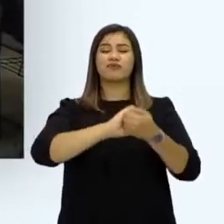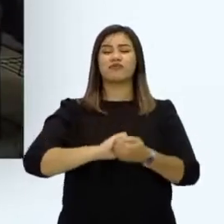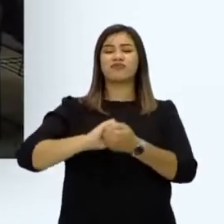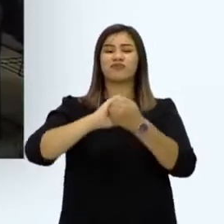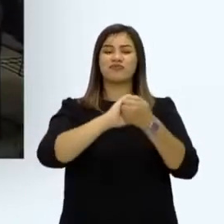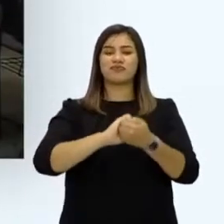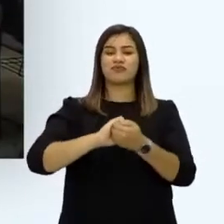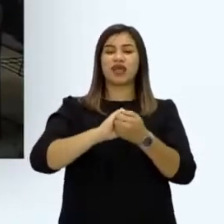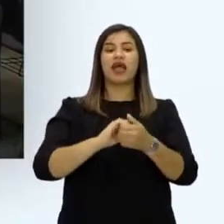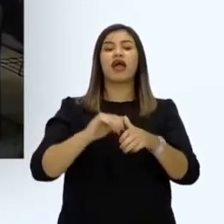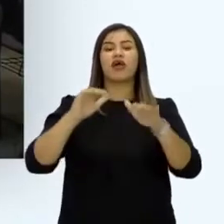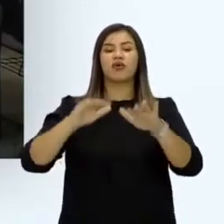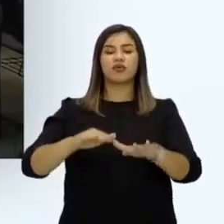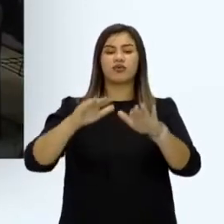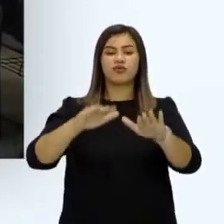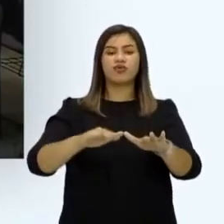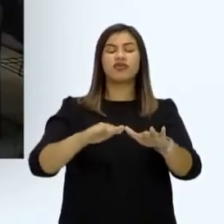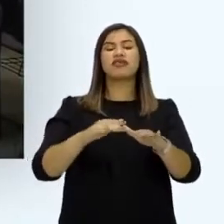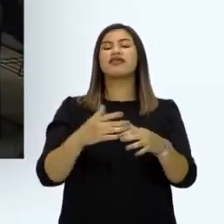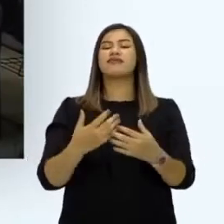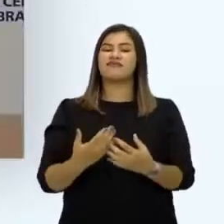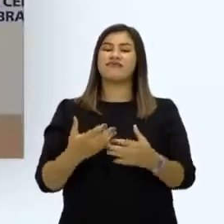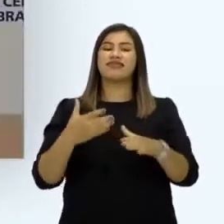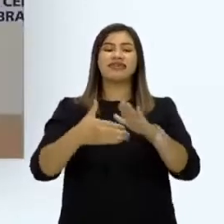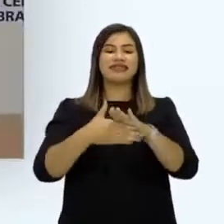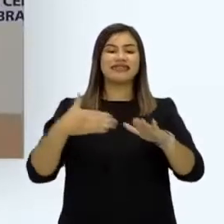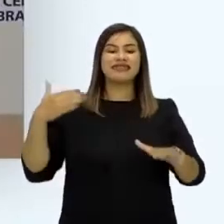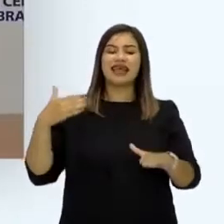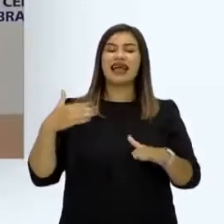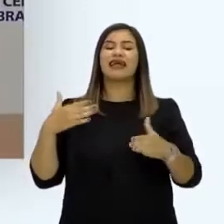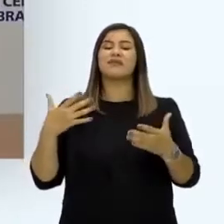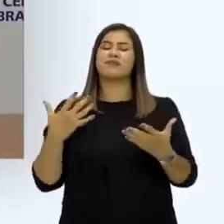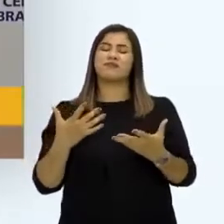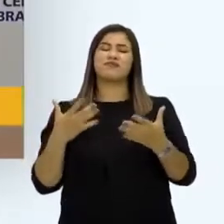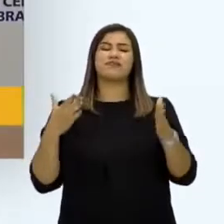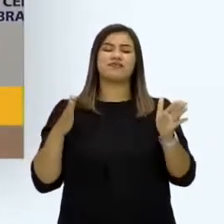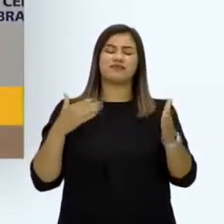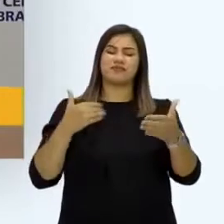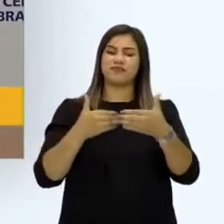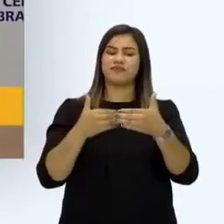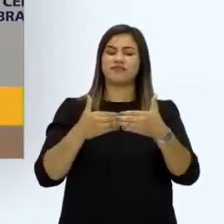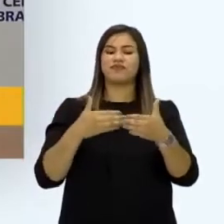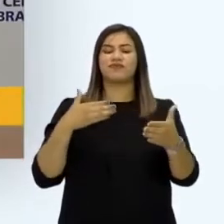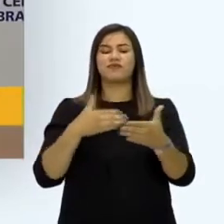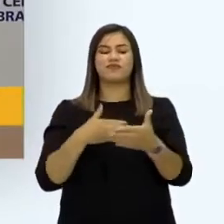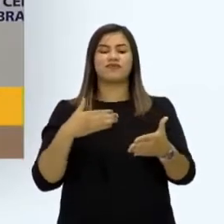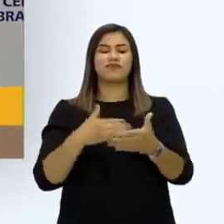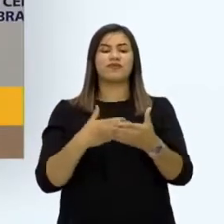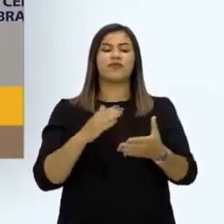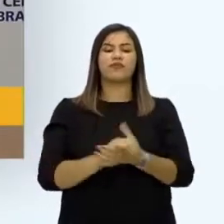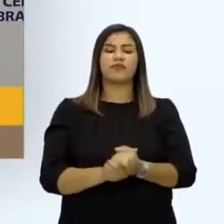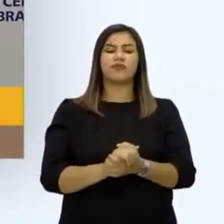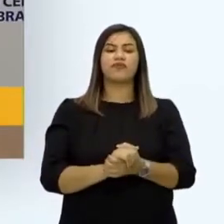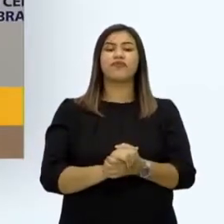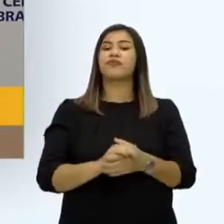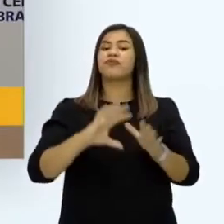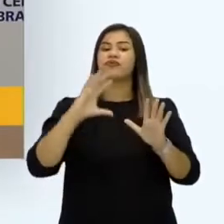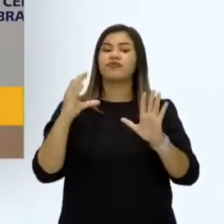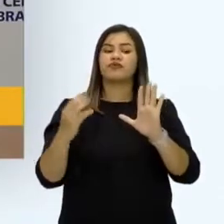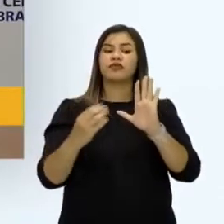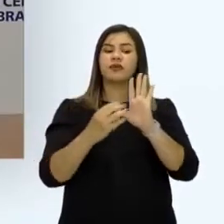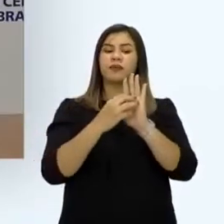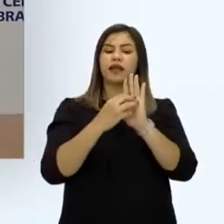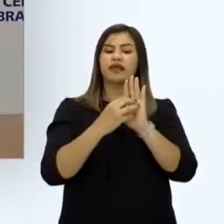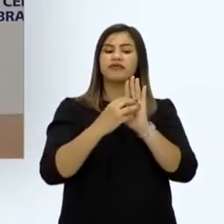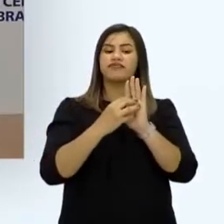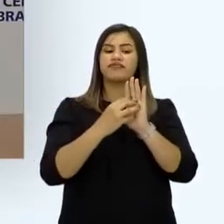da União Europeia a curto prazo são limitados. Para fins de monopragamentos, os impactos de curto prazo em